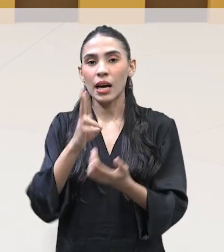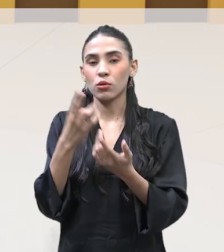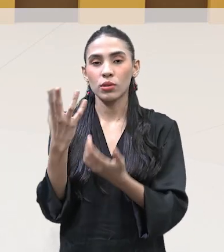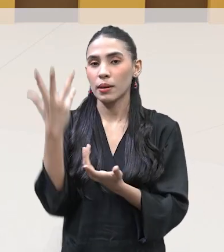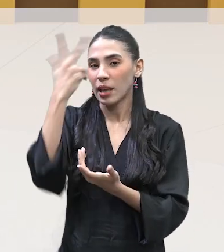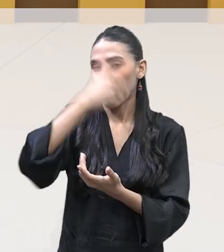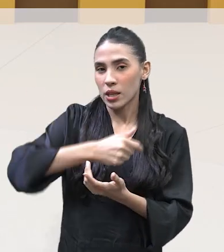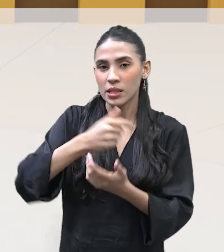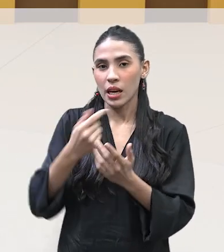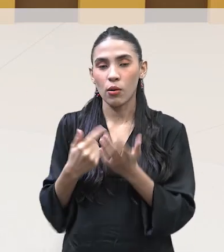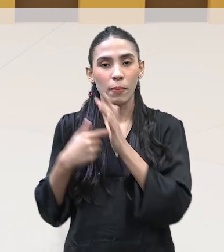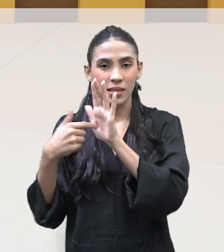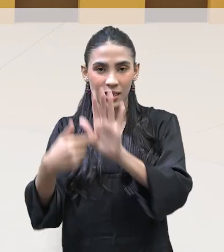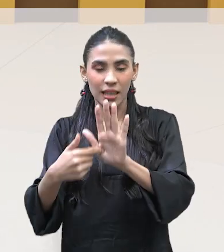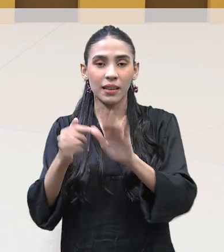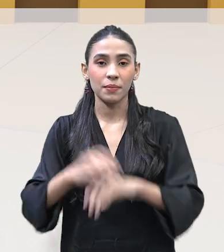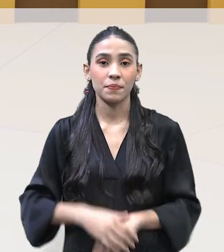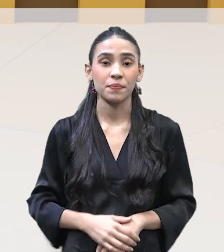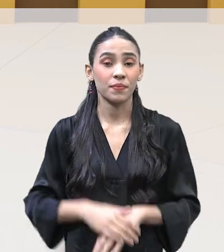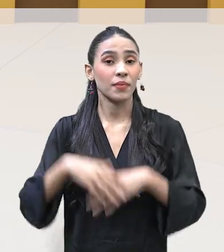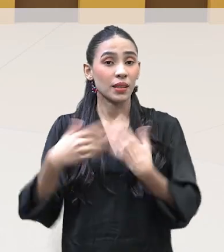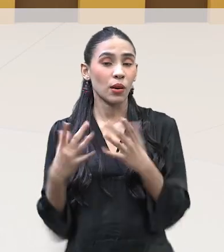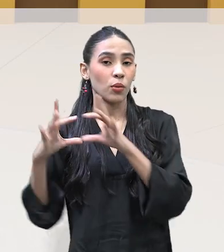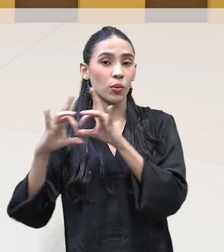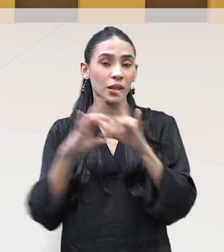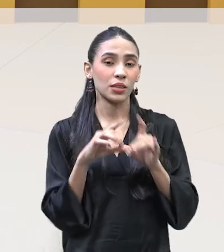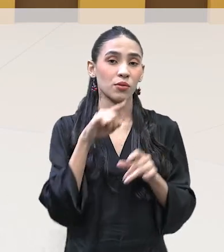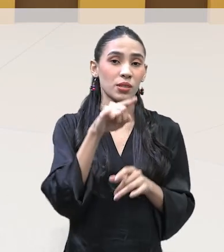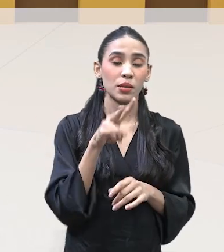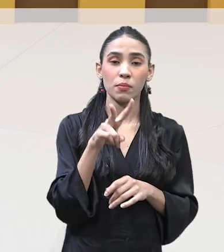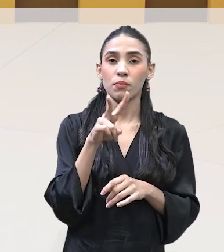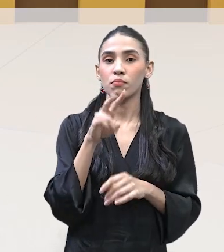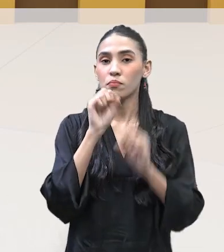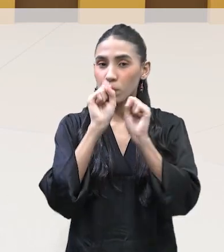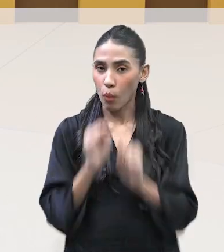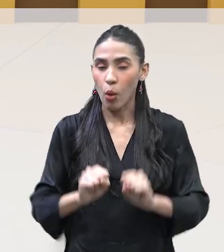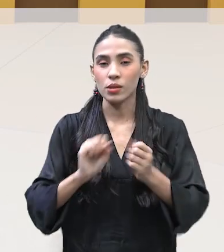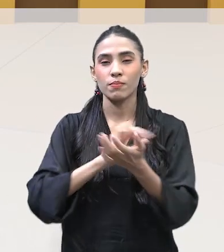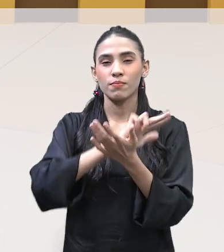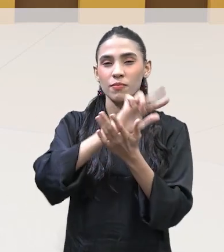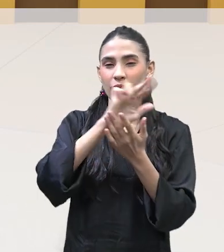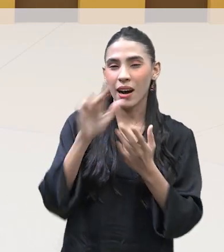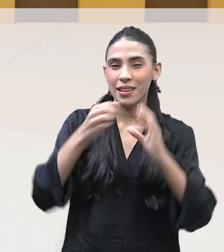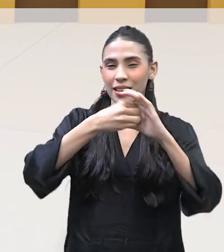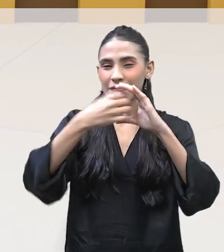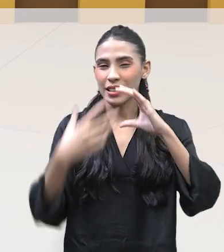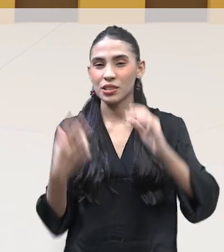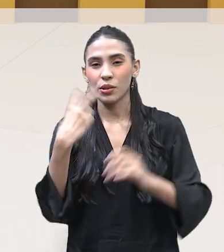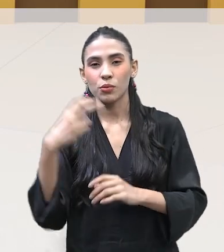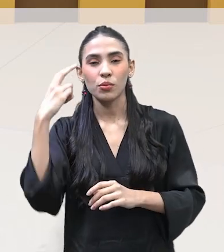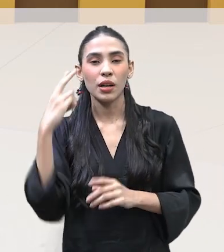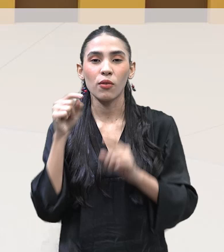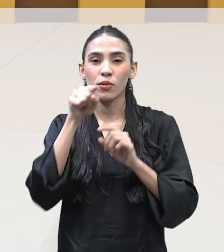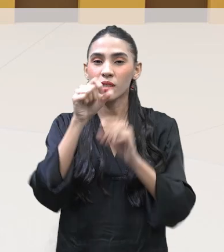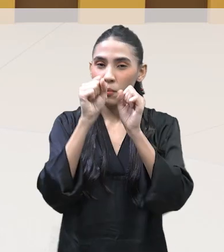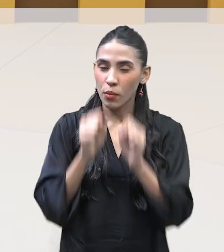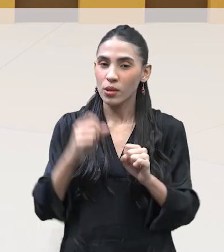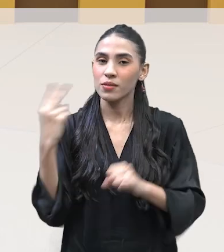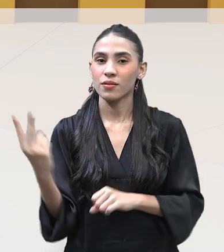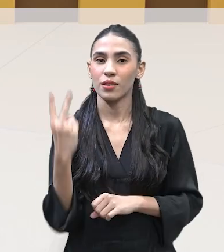todo aqui, Exatamente. Então, dentro desse contexto, nós podemos ver essa diversidade, que nós podemos estar